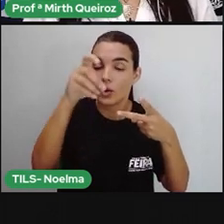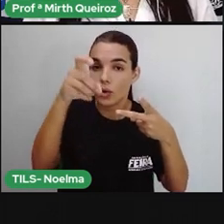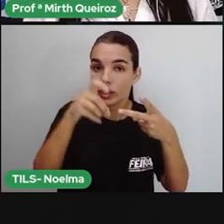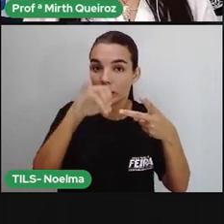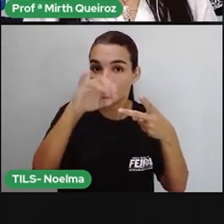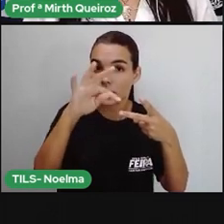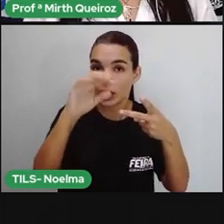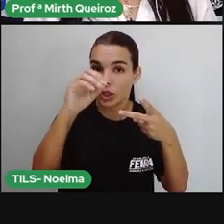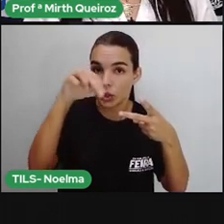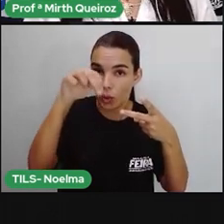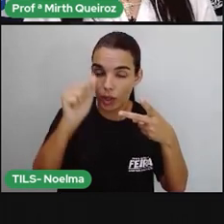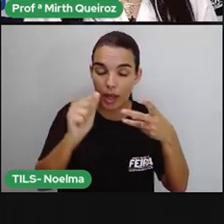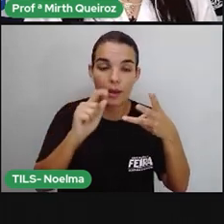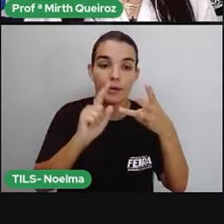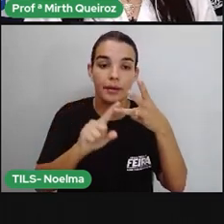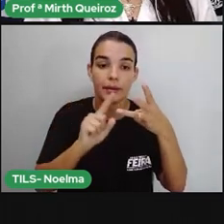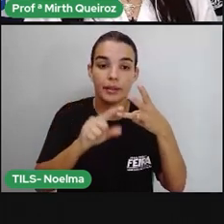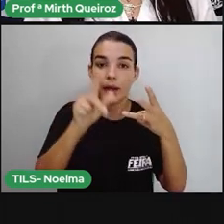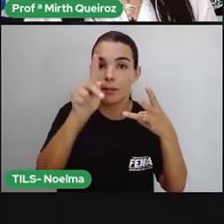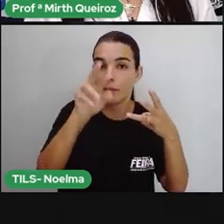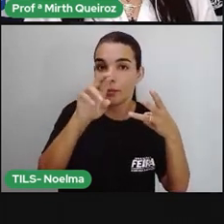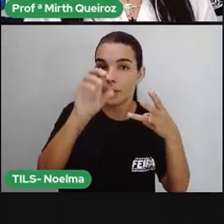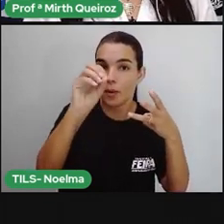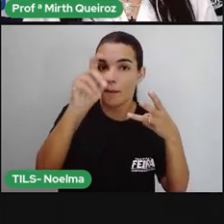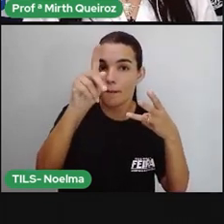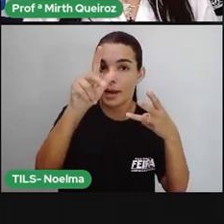Oxítona, a sílaba tônica é a última.